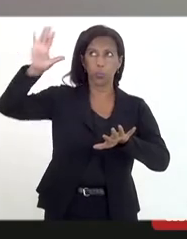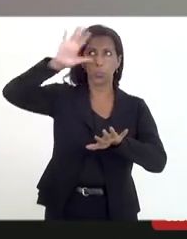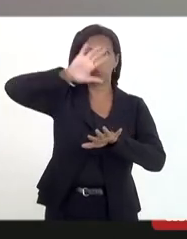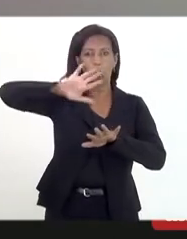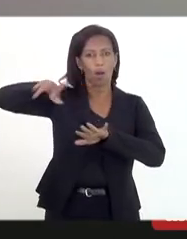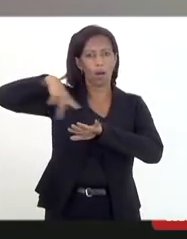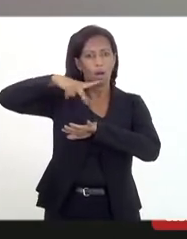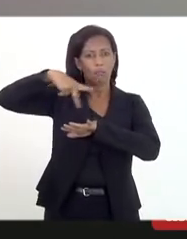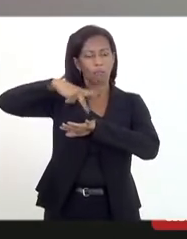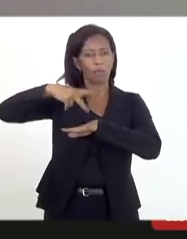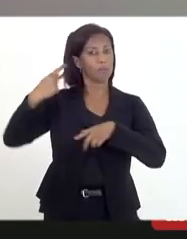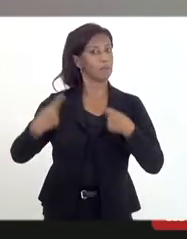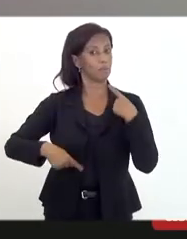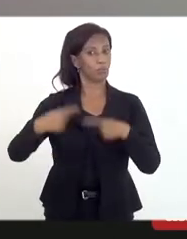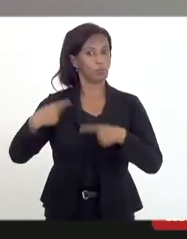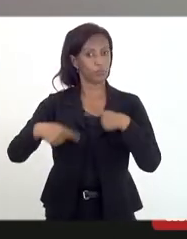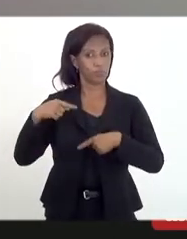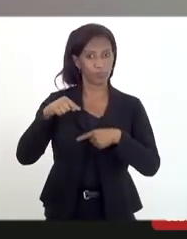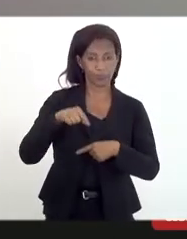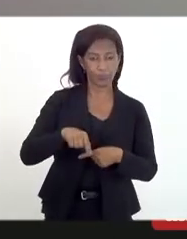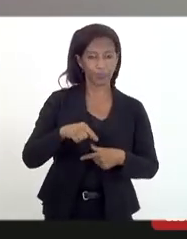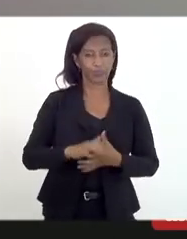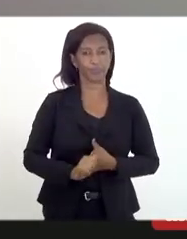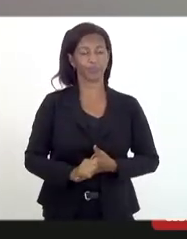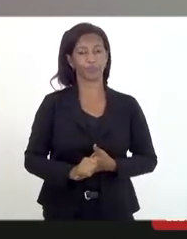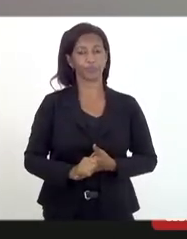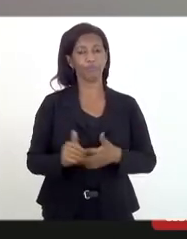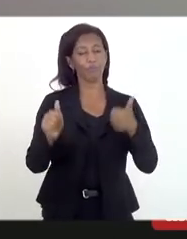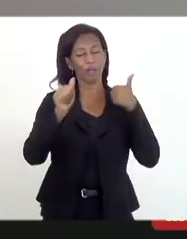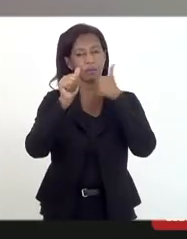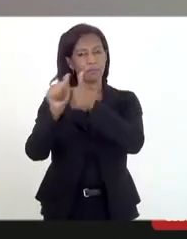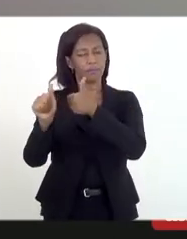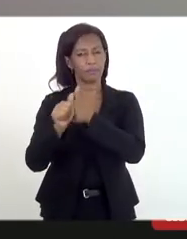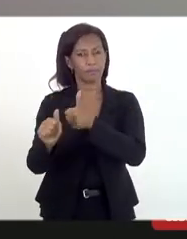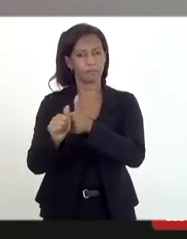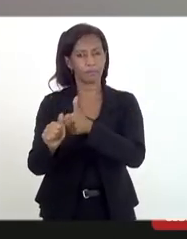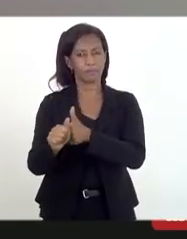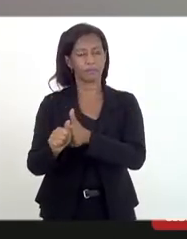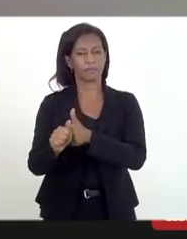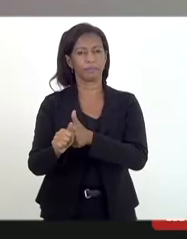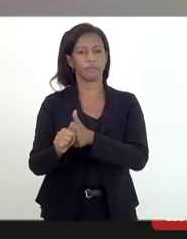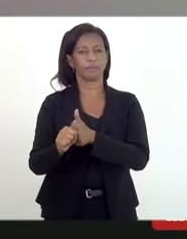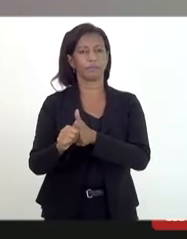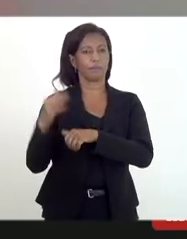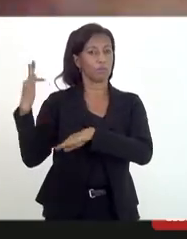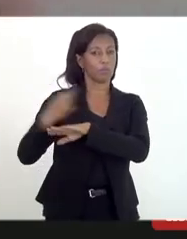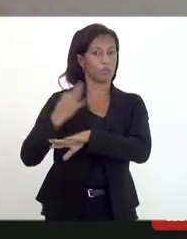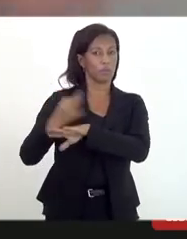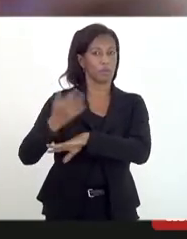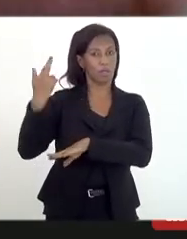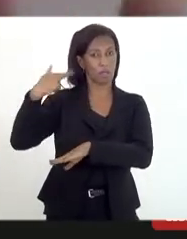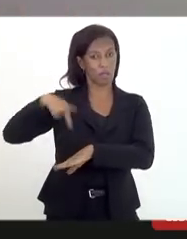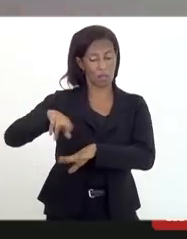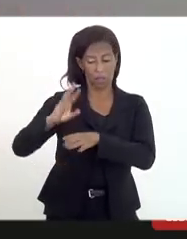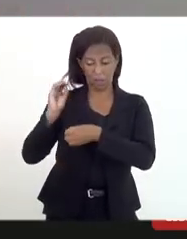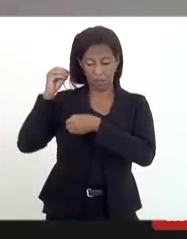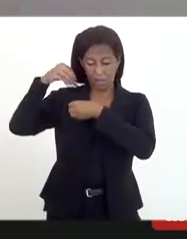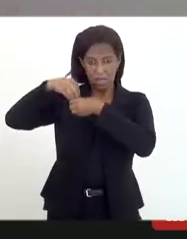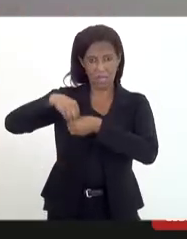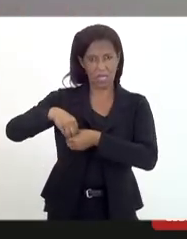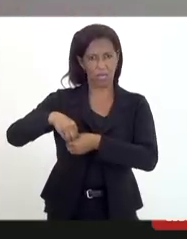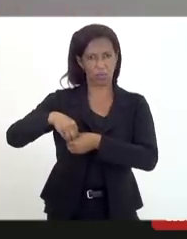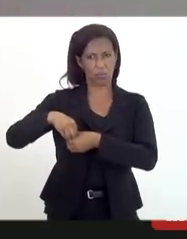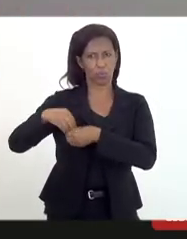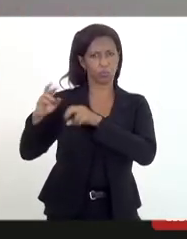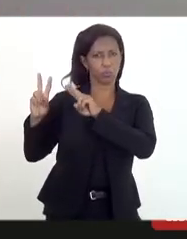isso, que essa política de enfrentamento à tolerância religiosa, dentro do escopo